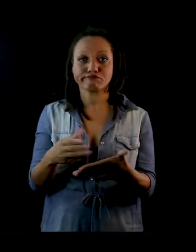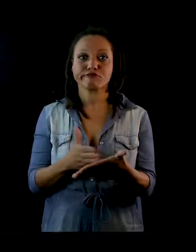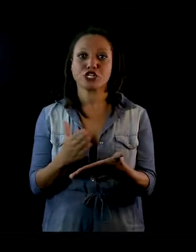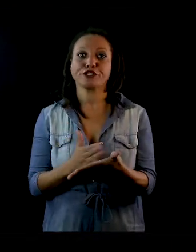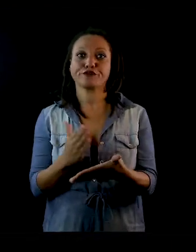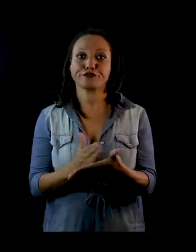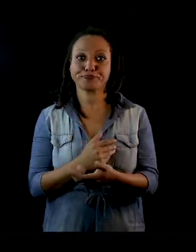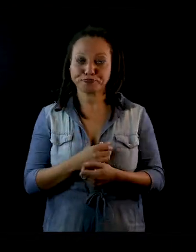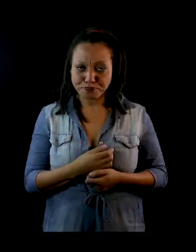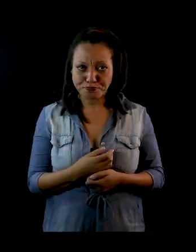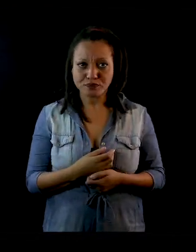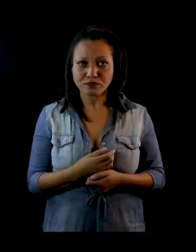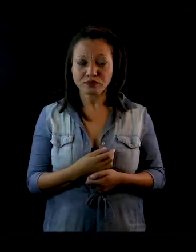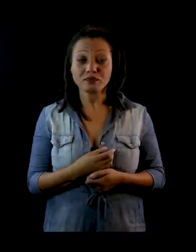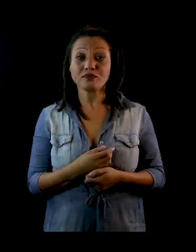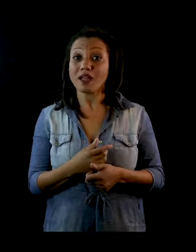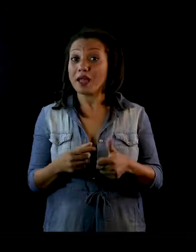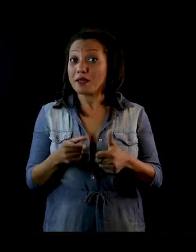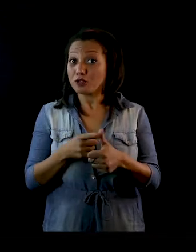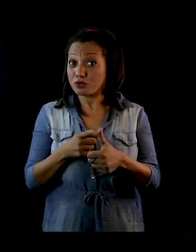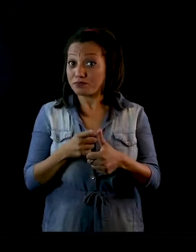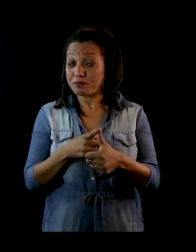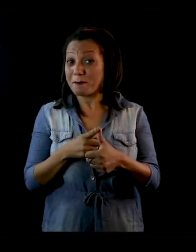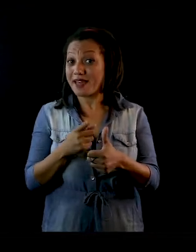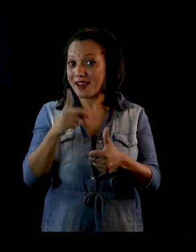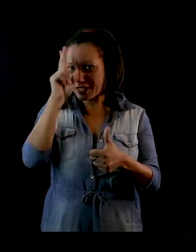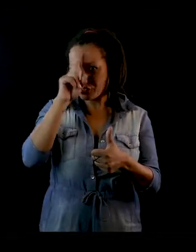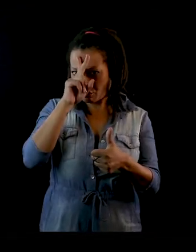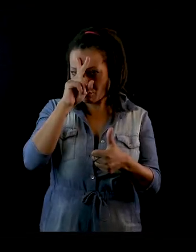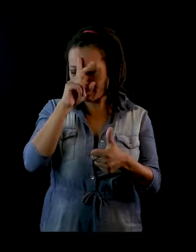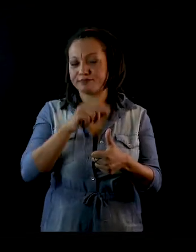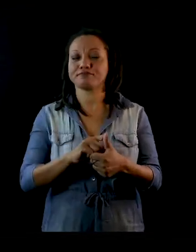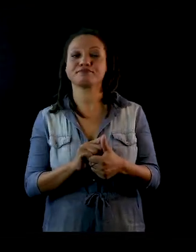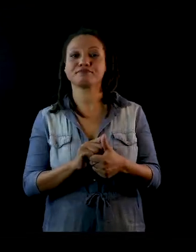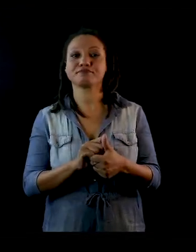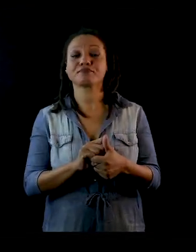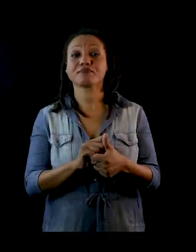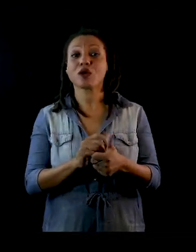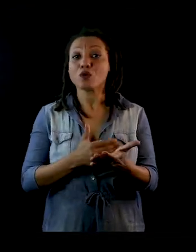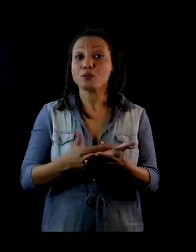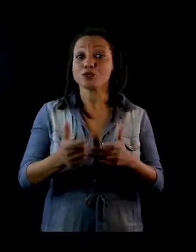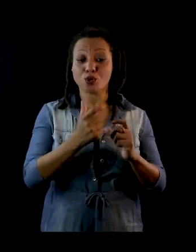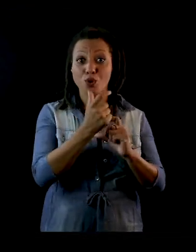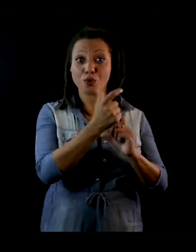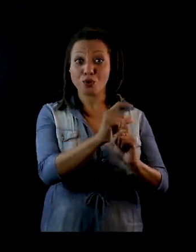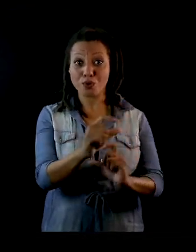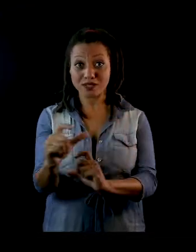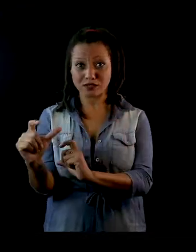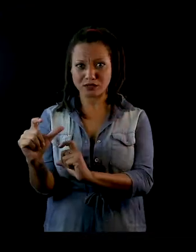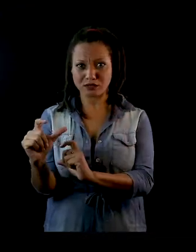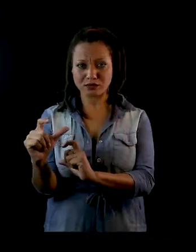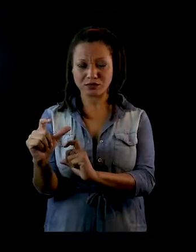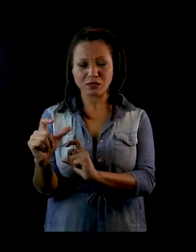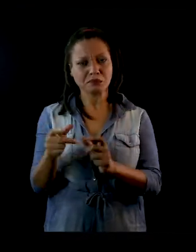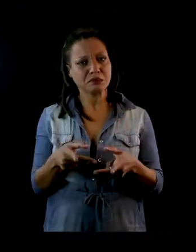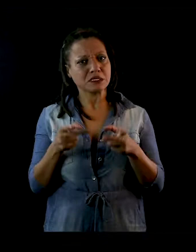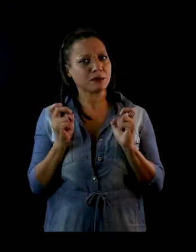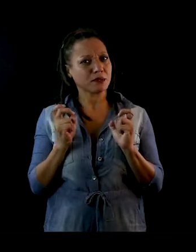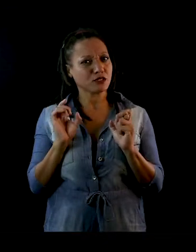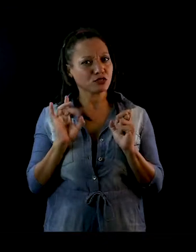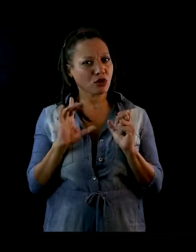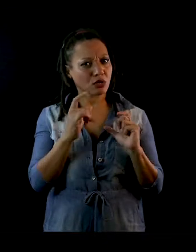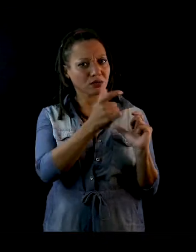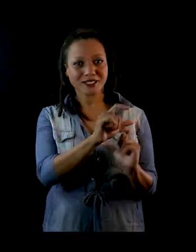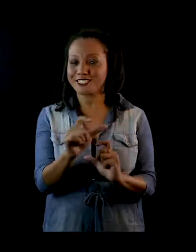é o início do livro, que começou como quadrinhos, mas eu vi que não daria para fazer